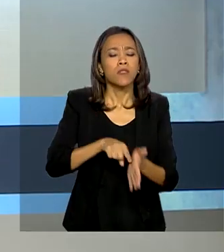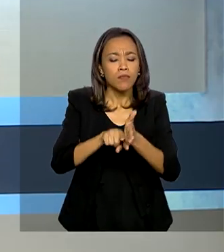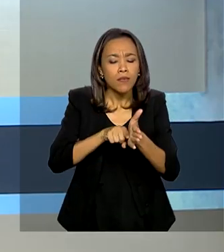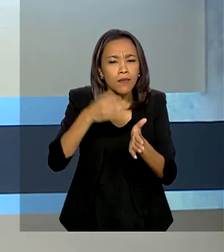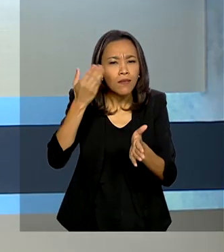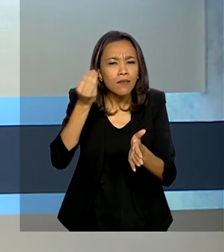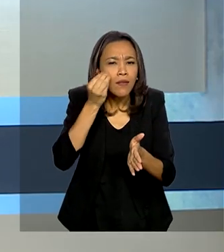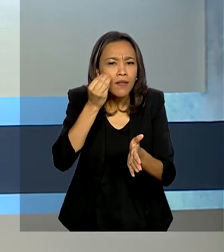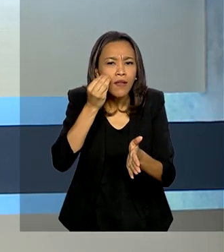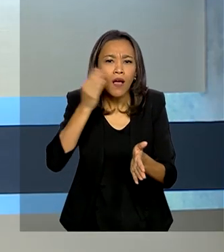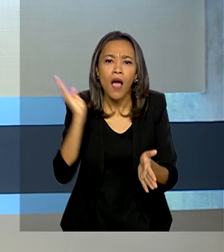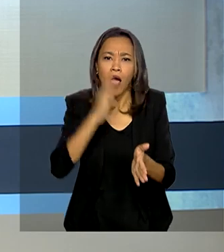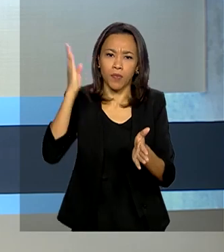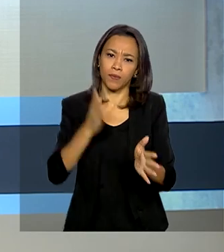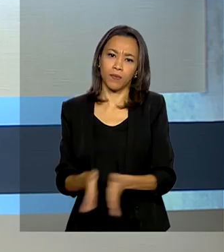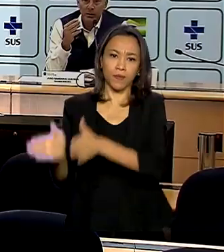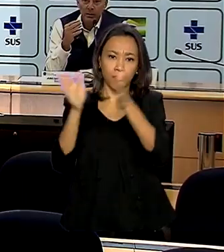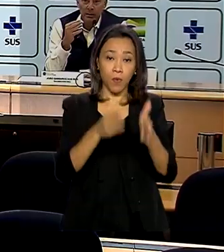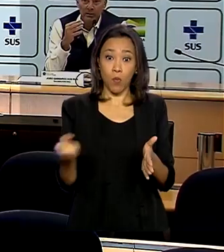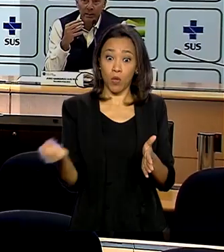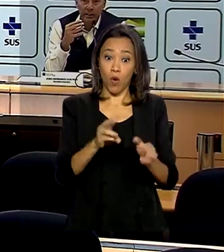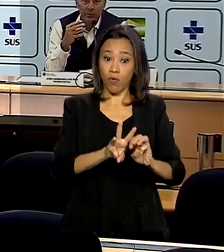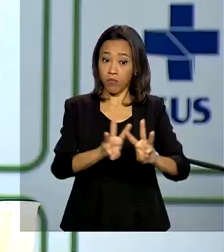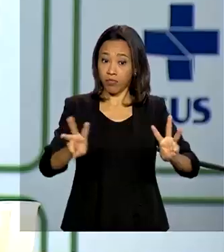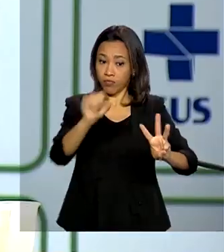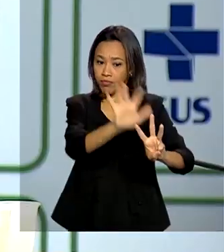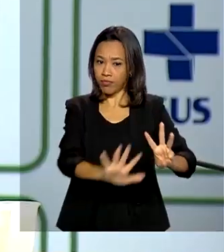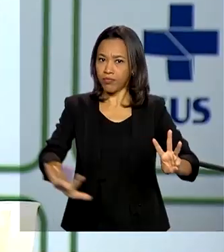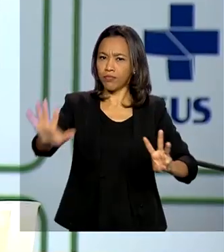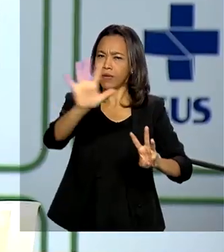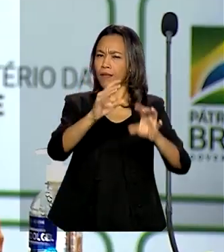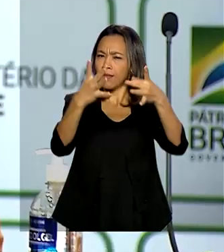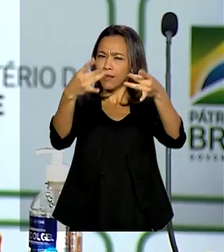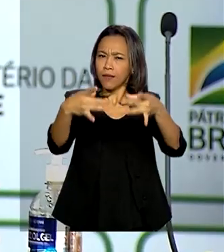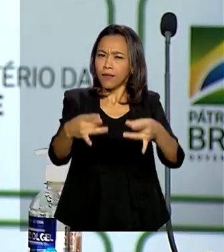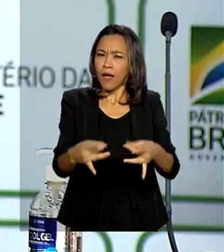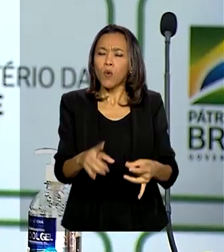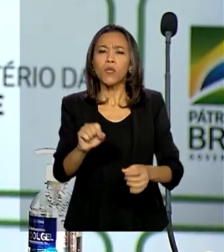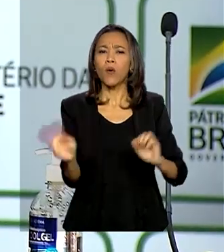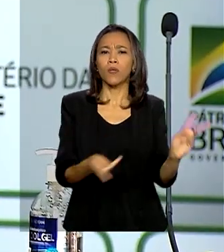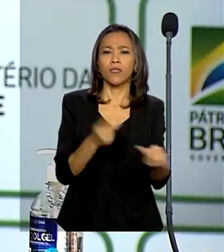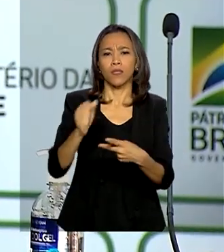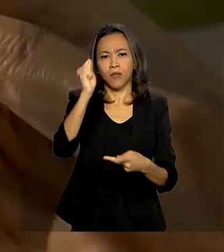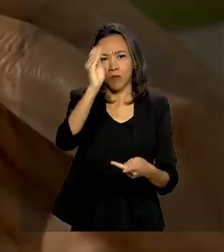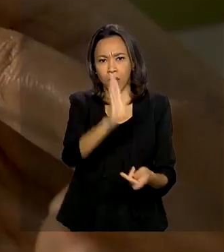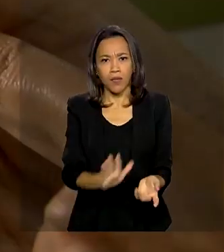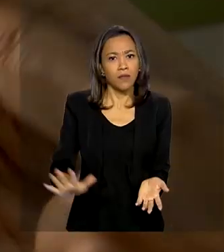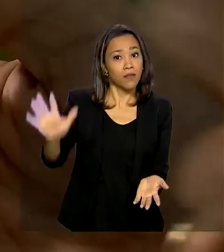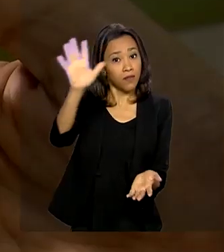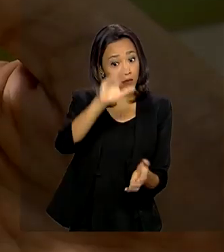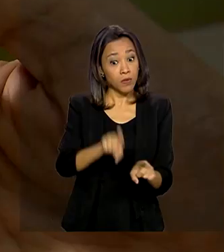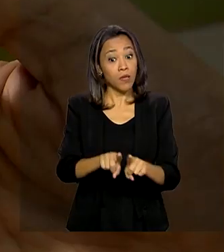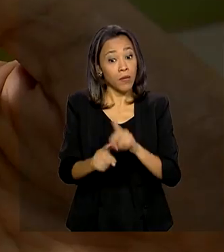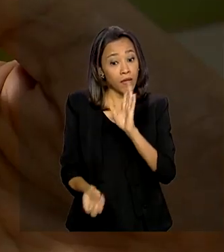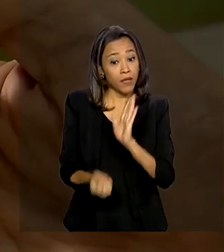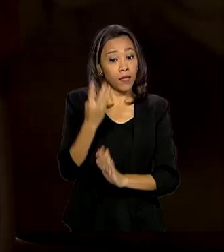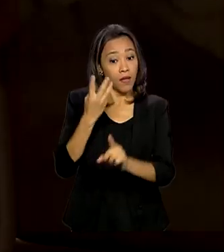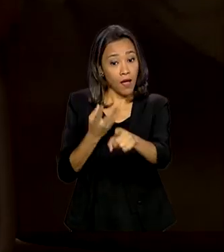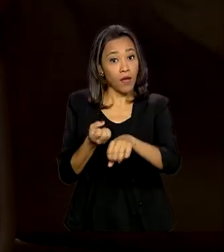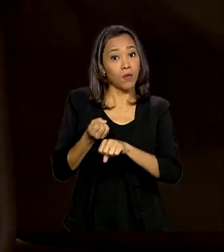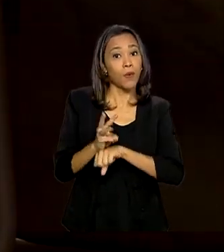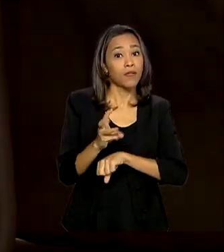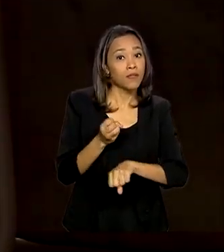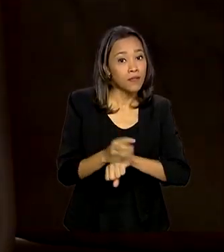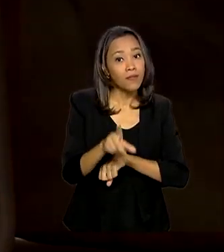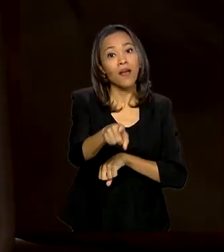Uma nova plataforma mostra o cenário detalhado da situação no Brasil. Também é criado um serviço de